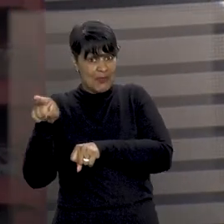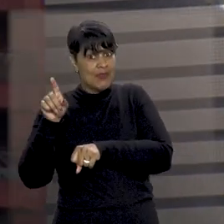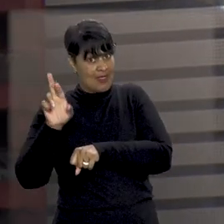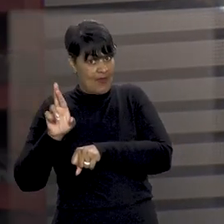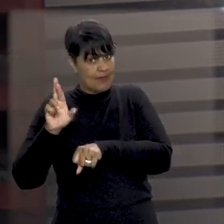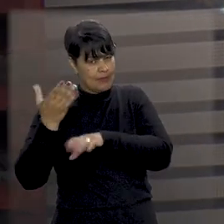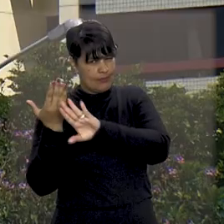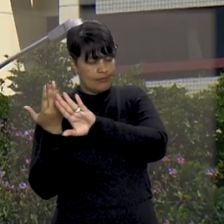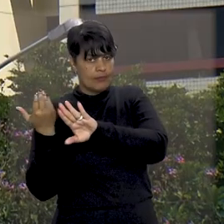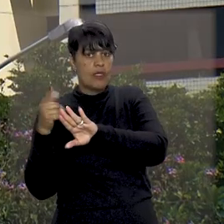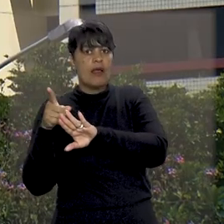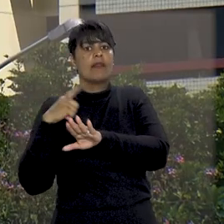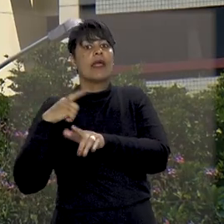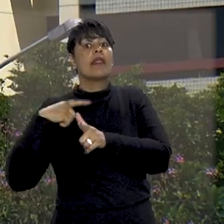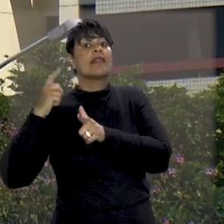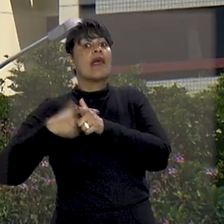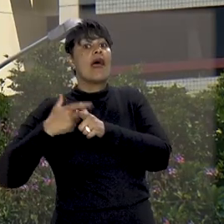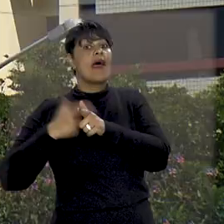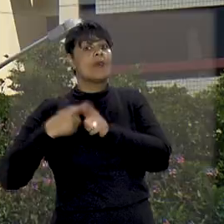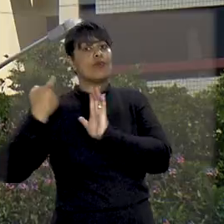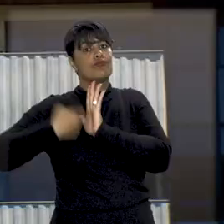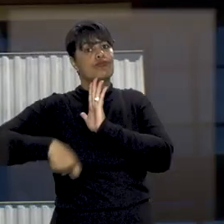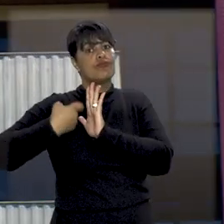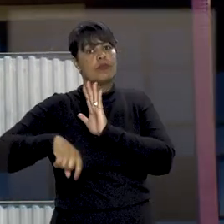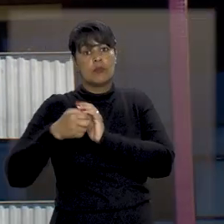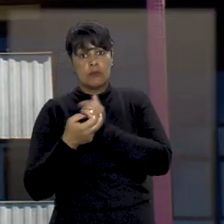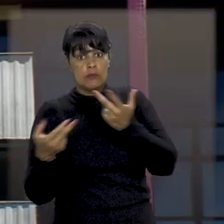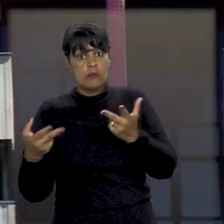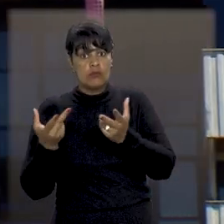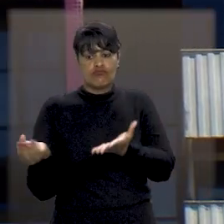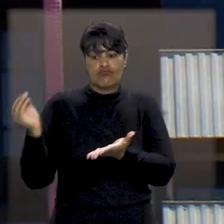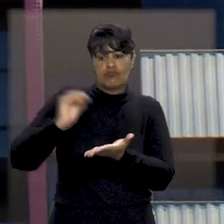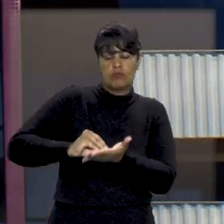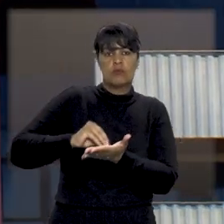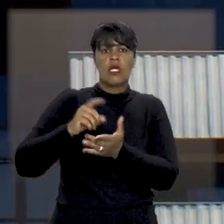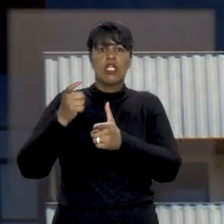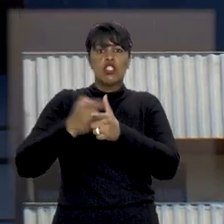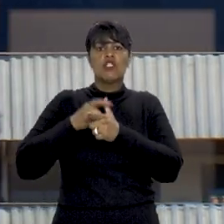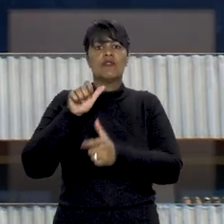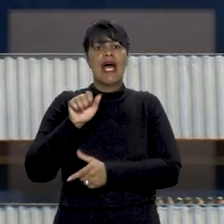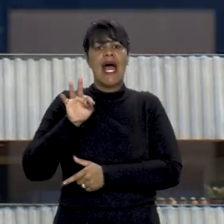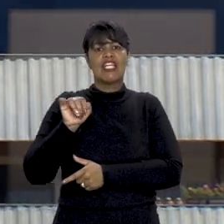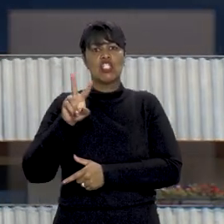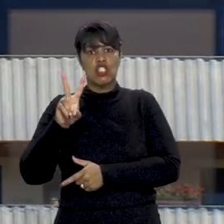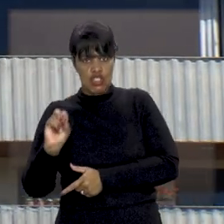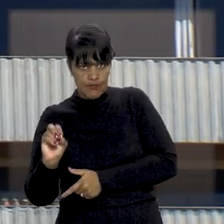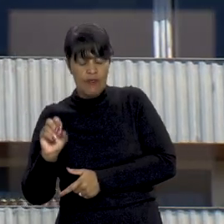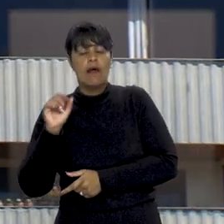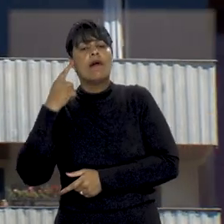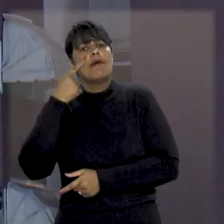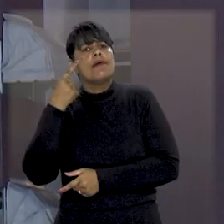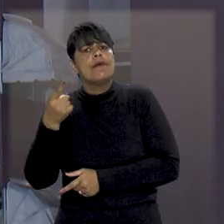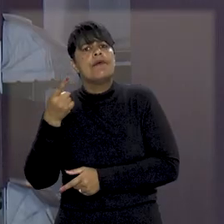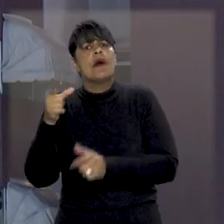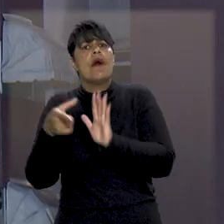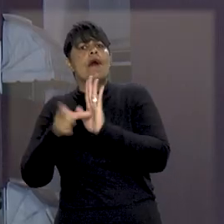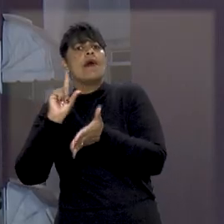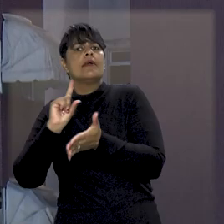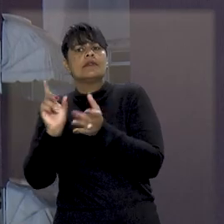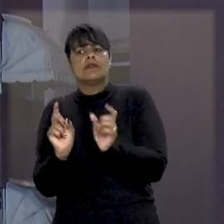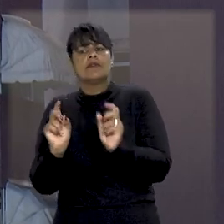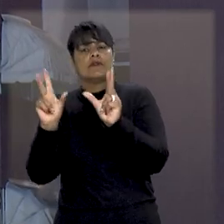do imóvel teria um débito tributário inscrito na dívida ativa pela Fazenda Nacional antes de realizar a primeira venda.